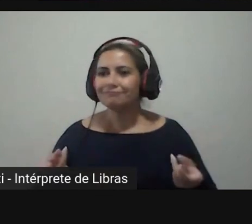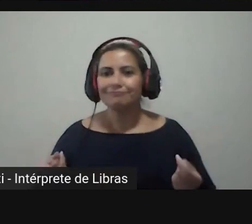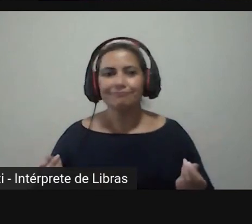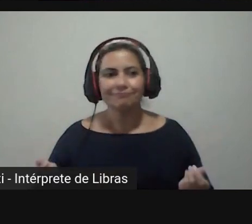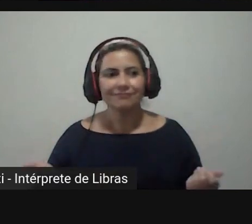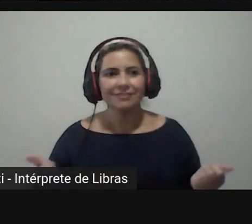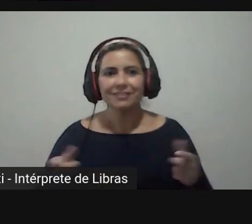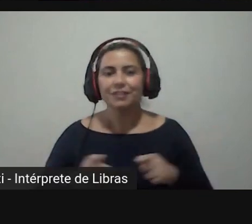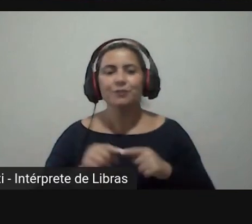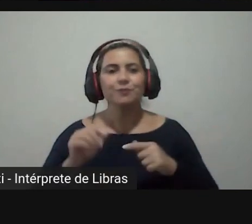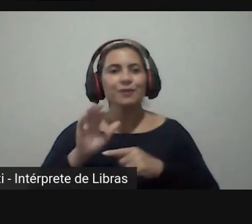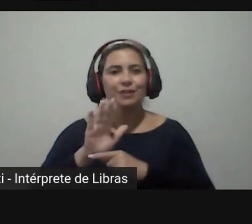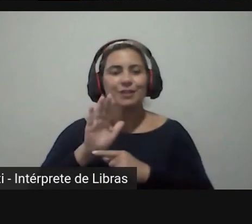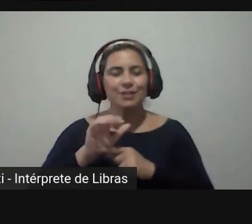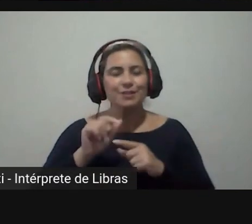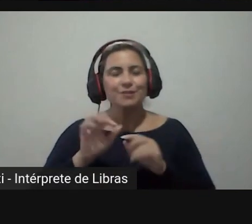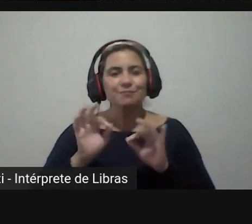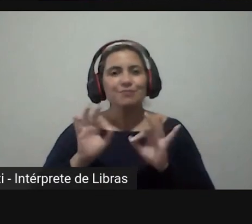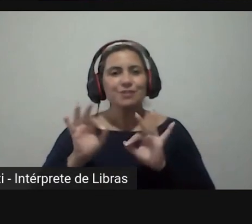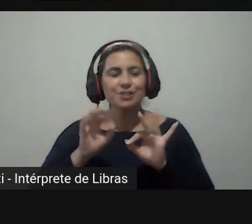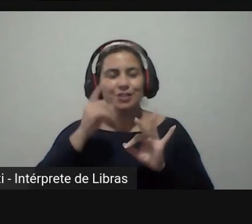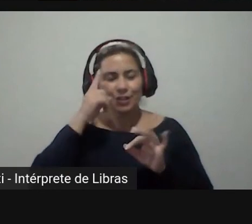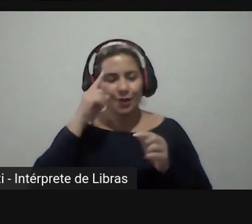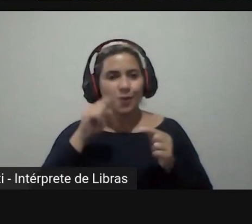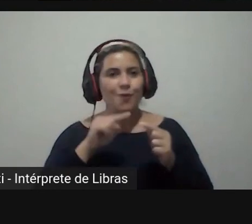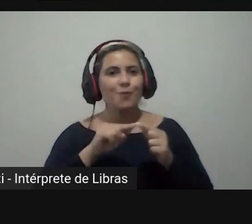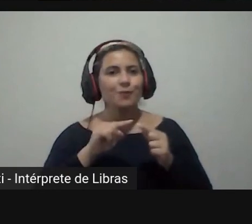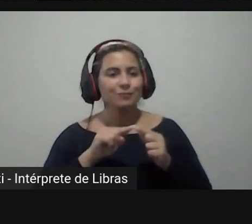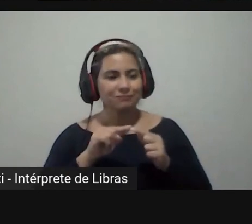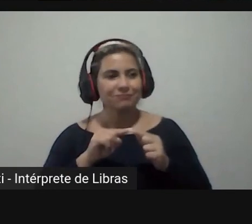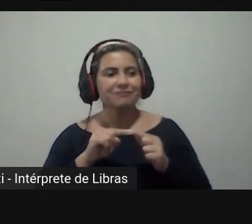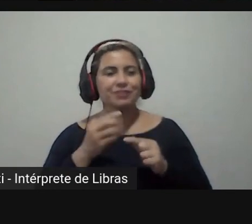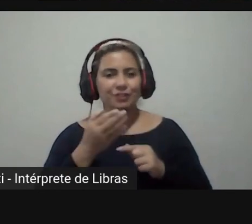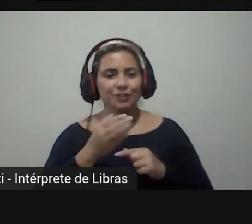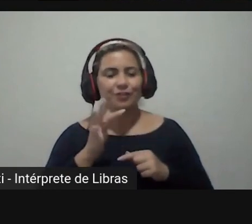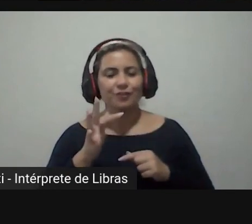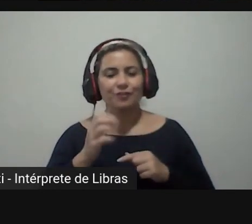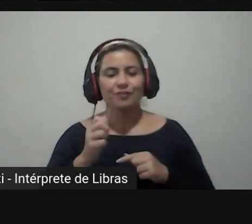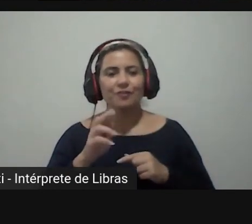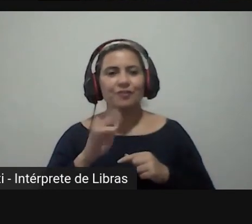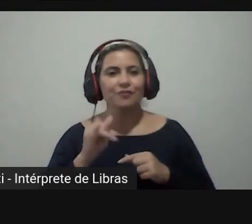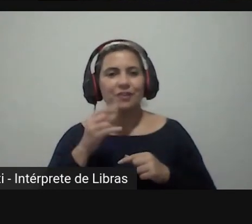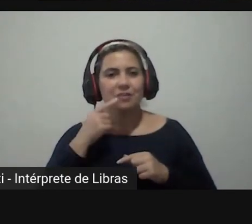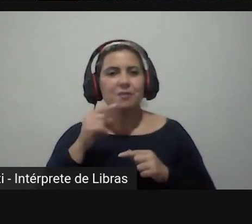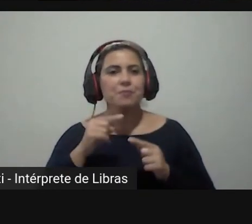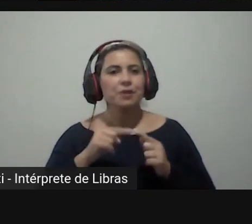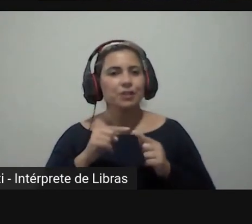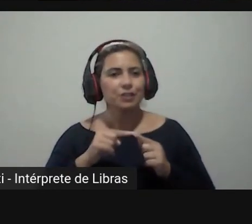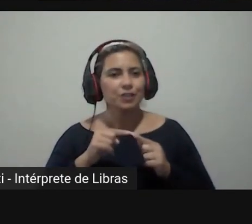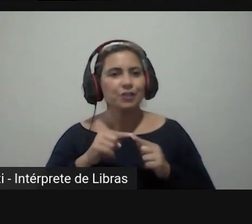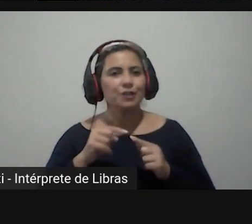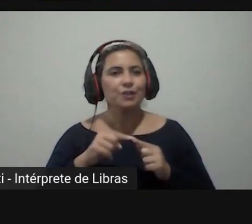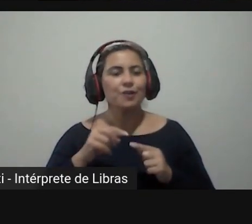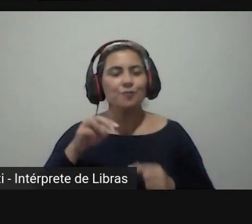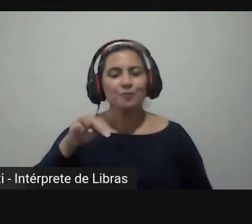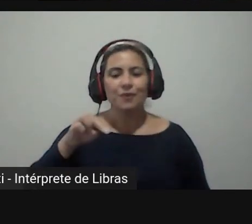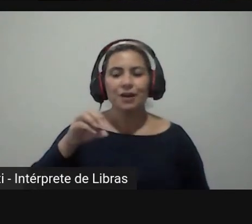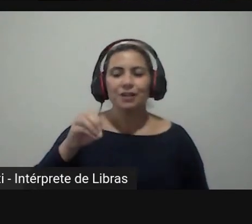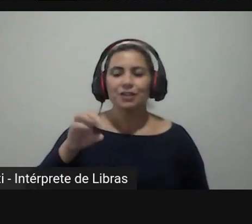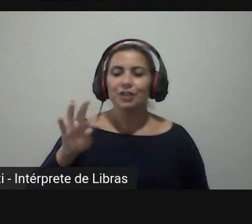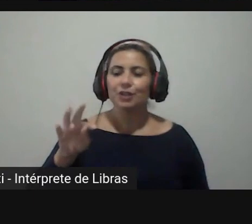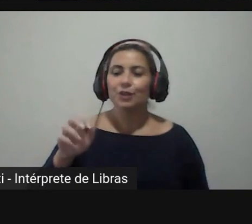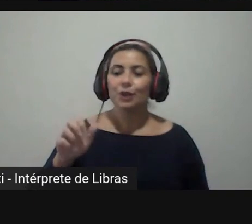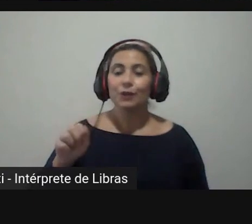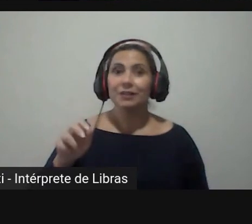corroborar com a fala do Fábio em relação a nota agora atribuída a pós-graduação isso realmente